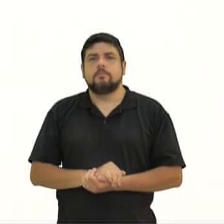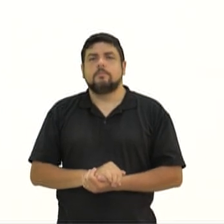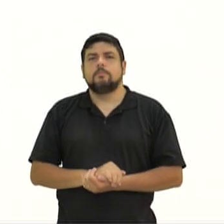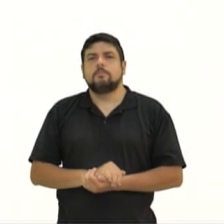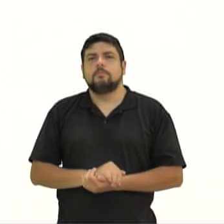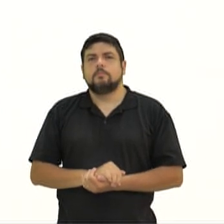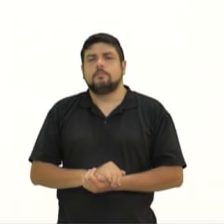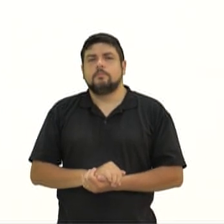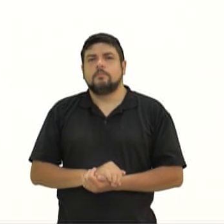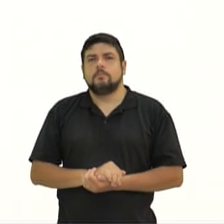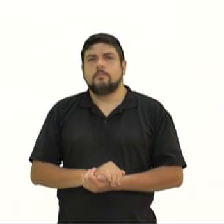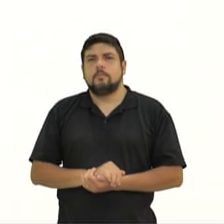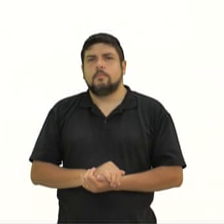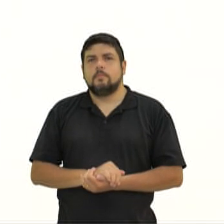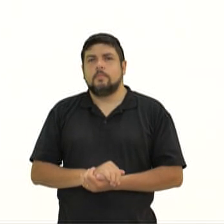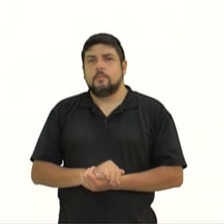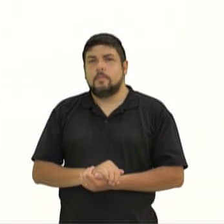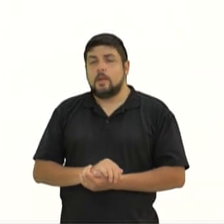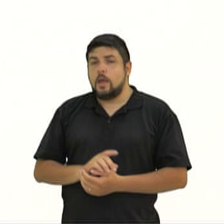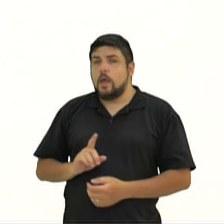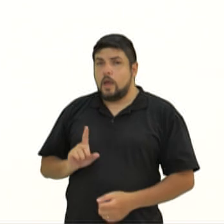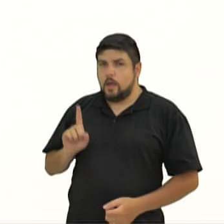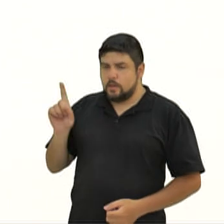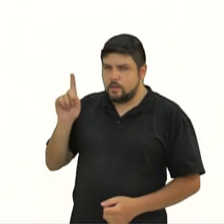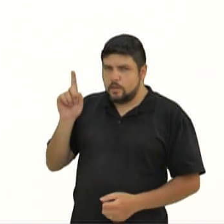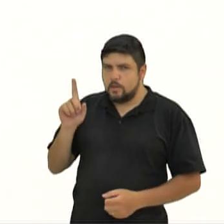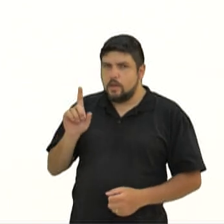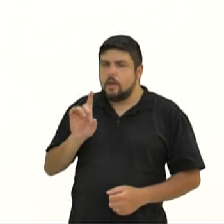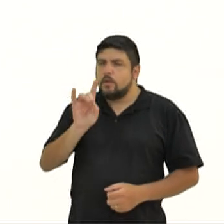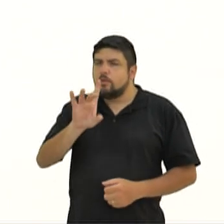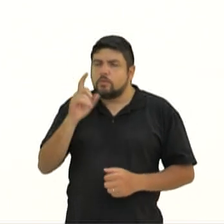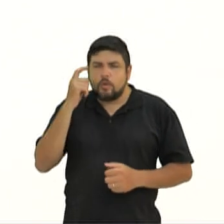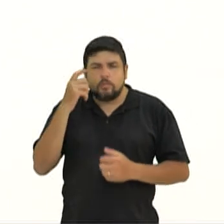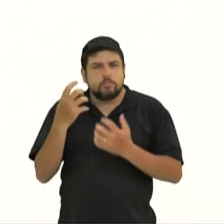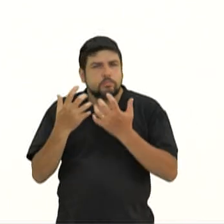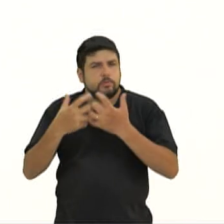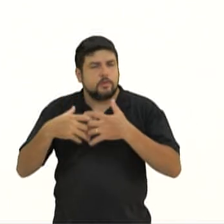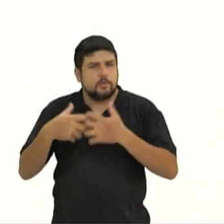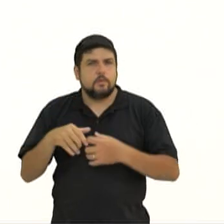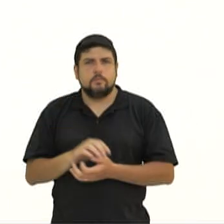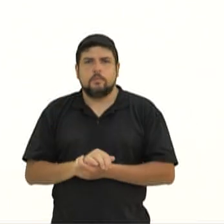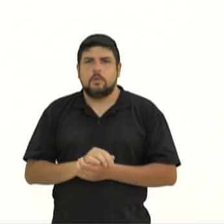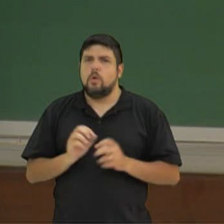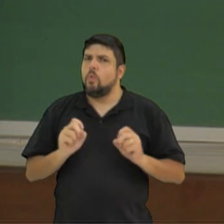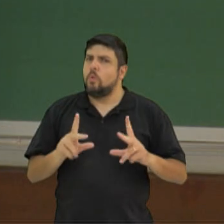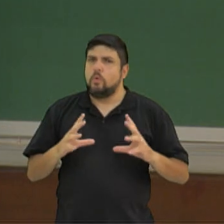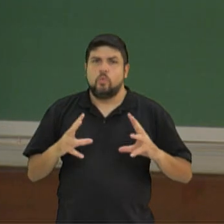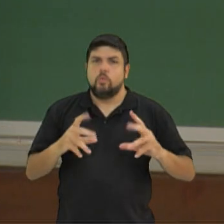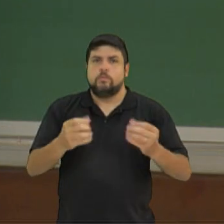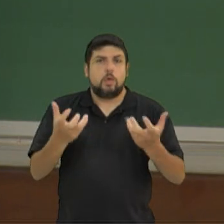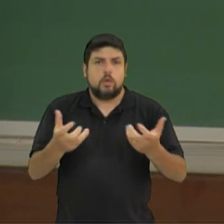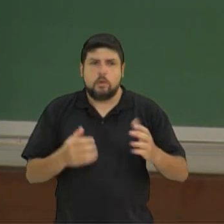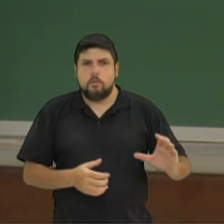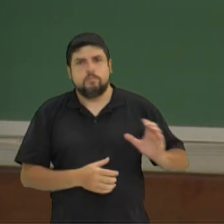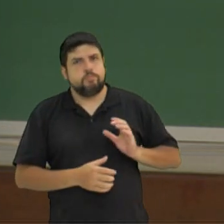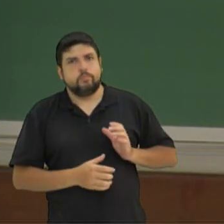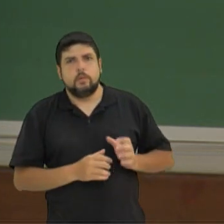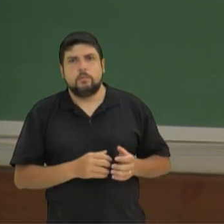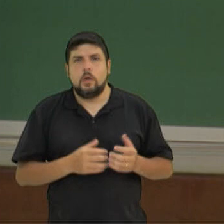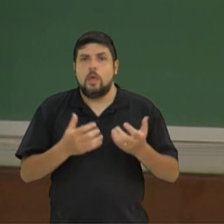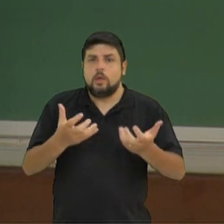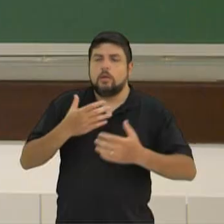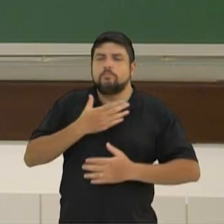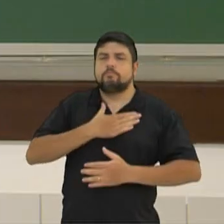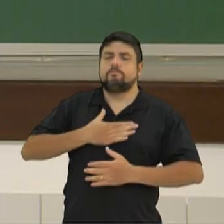Ali não era uma atividade, era só uma reflexão. É claro que todo mundo quer ganhar dinheiro, quer se realizar,